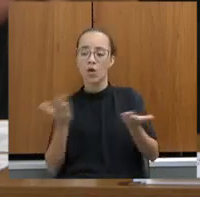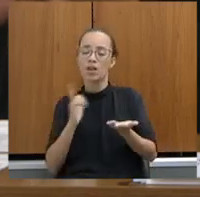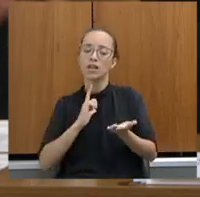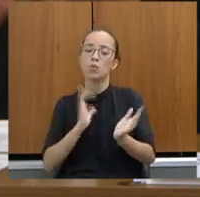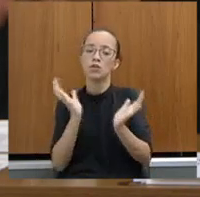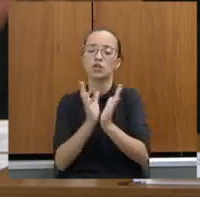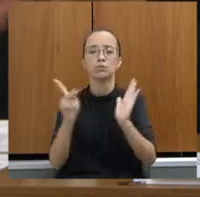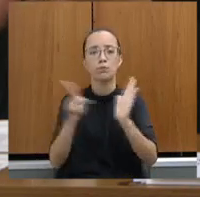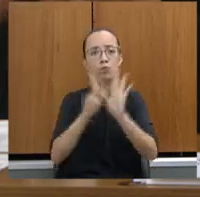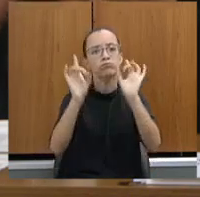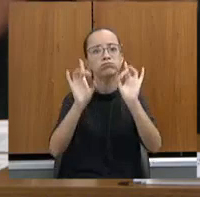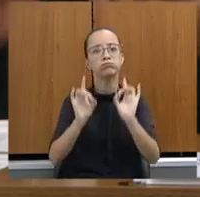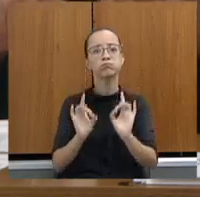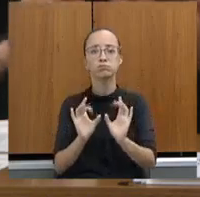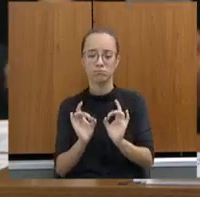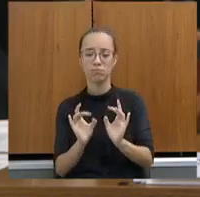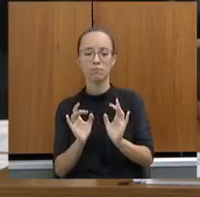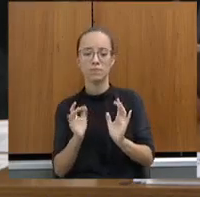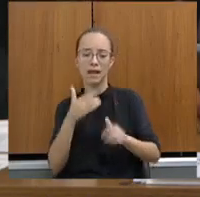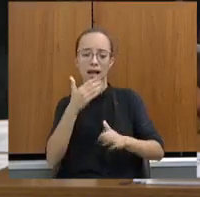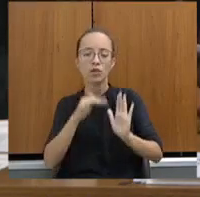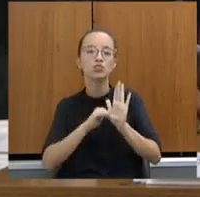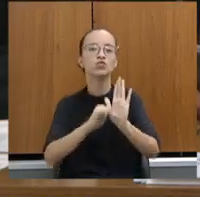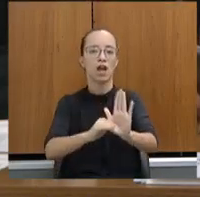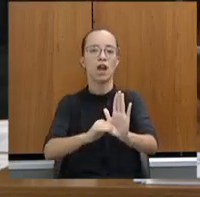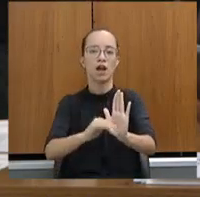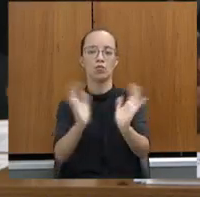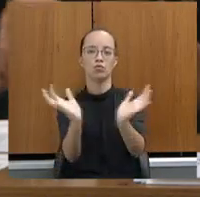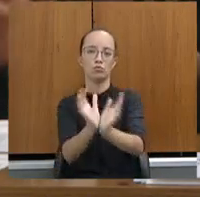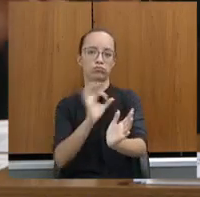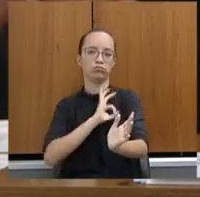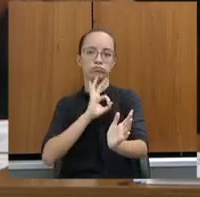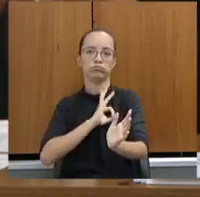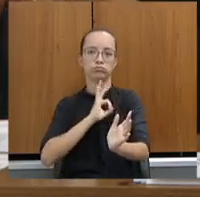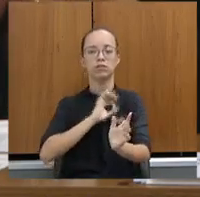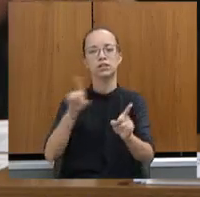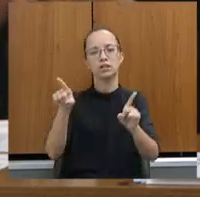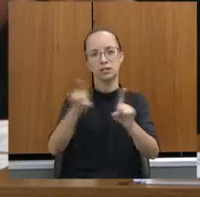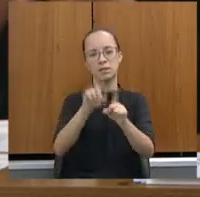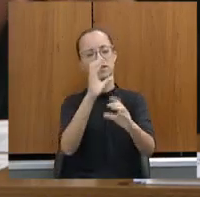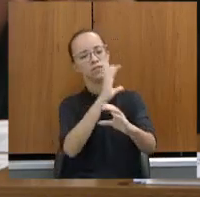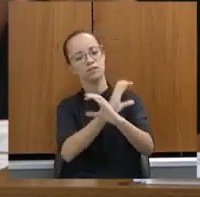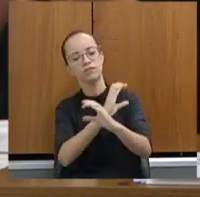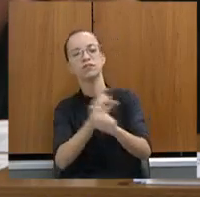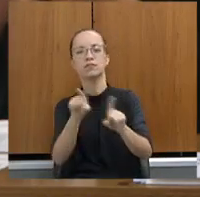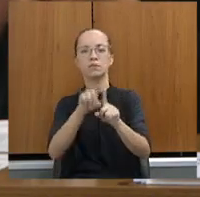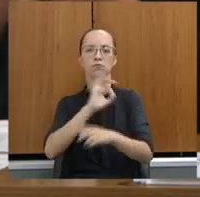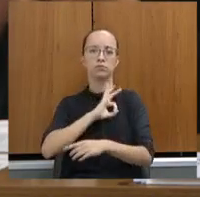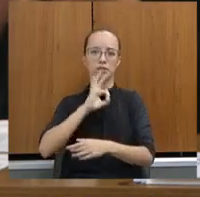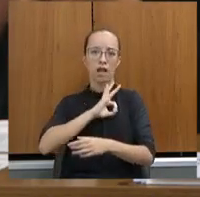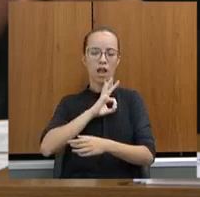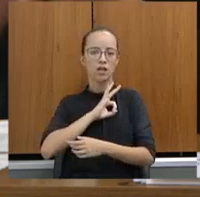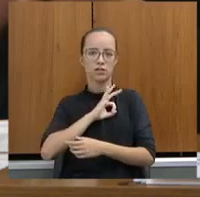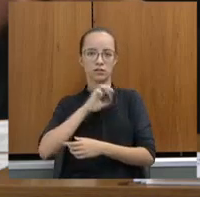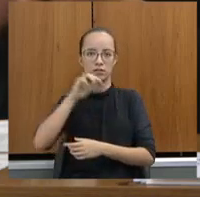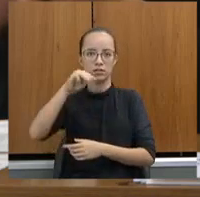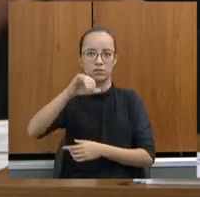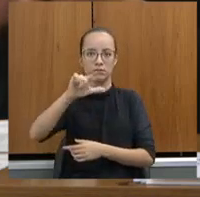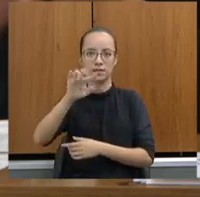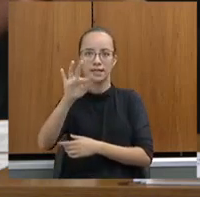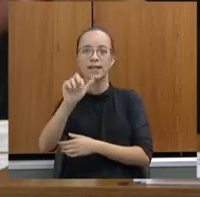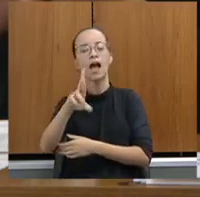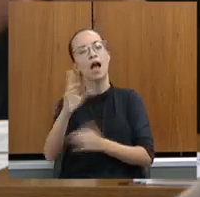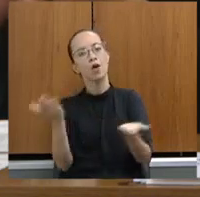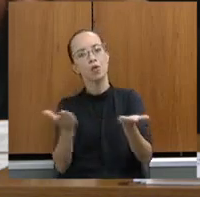Defensoria Pública para atender aos policiais penais. Não só aos policiais penais, como aos policiais civis e também aos policiais militares. Então, já existe isso agora no Estado de